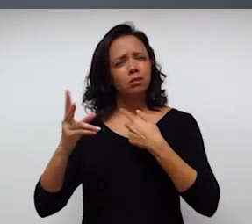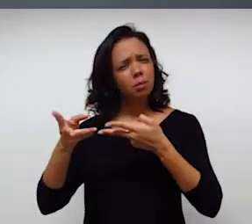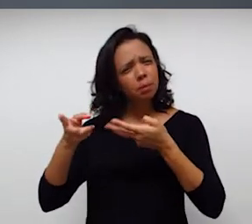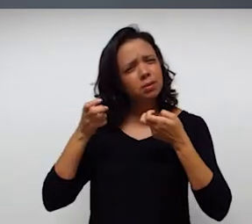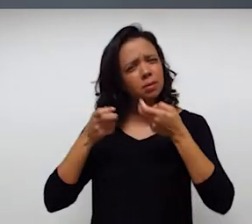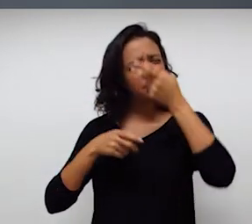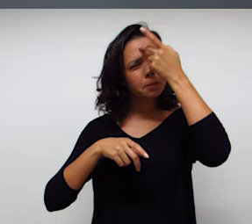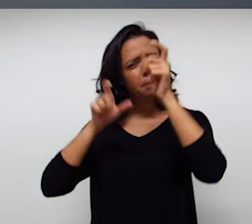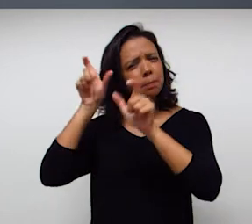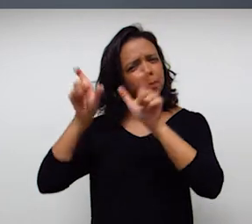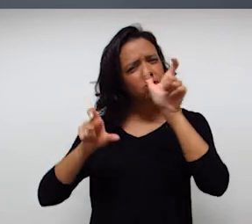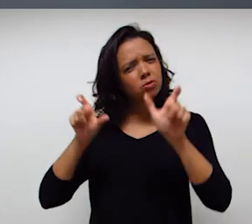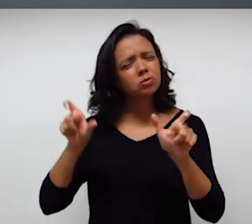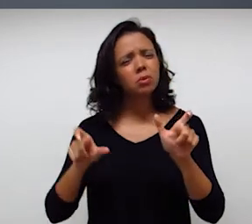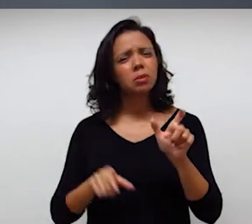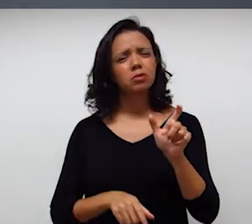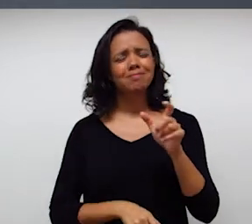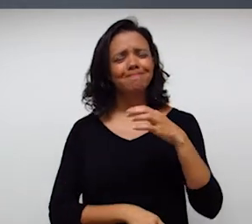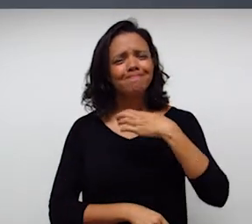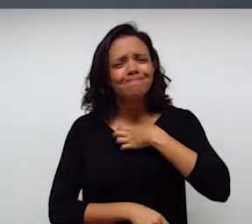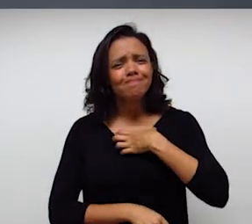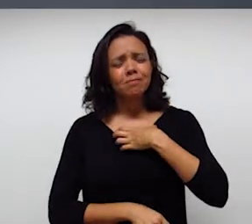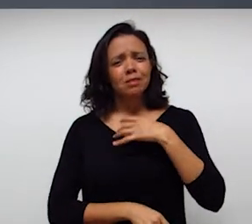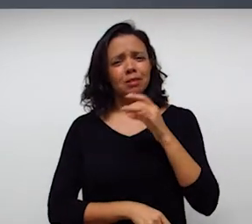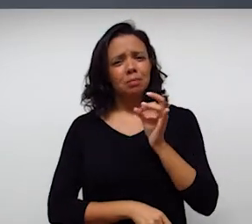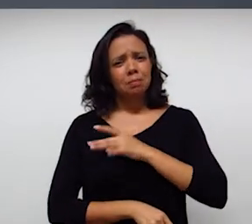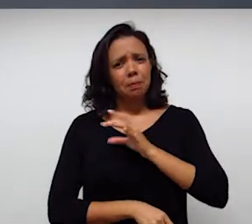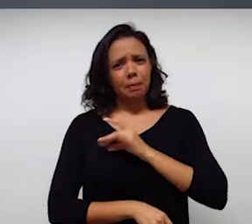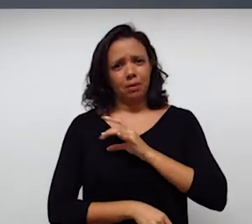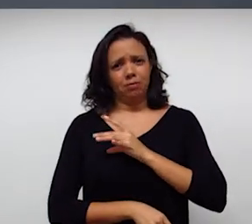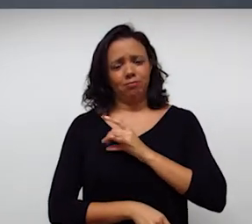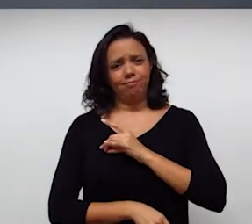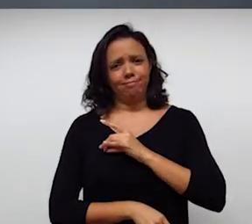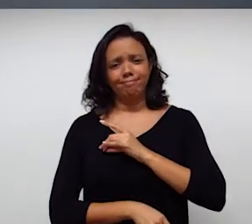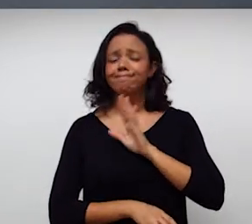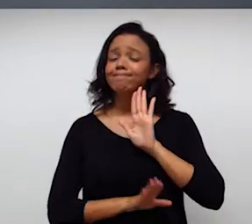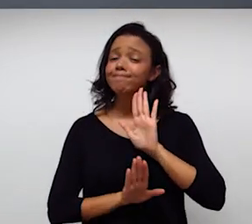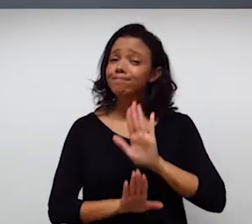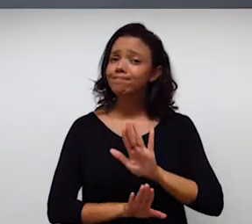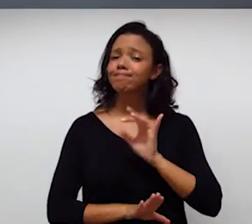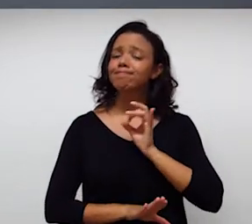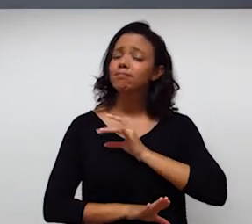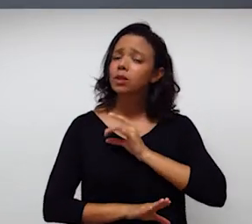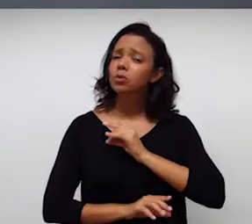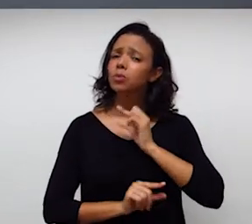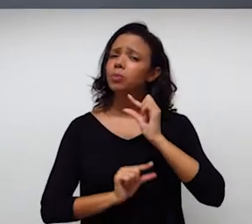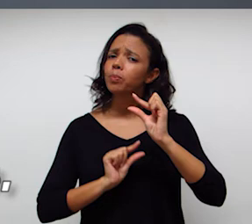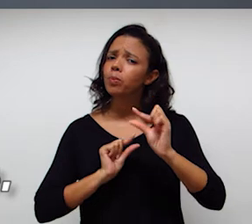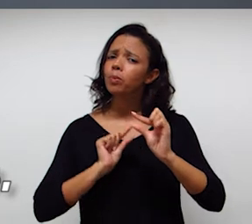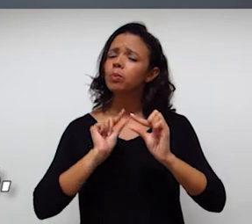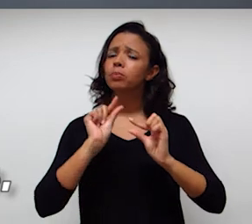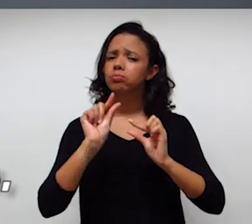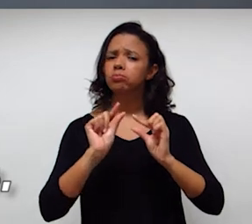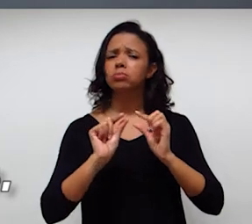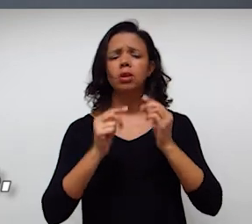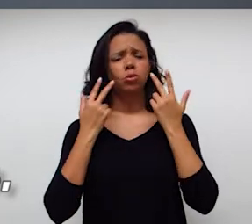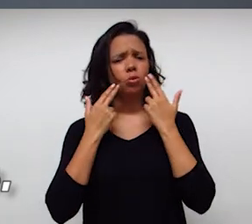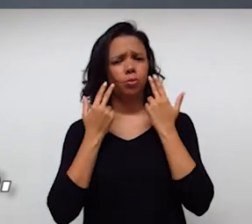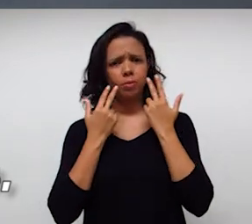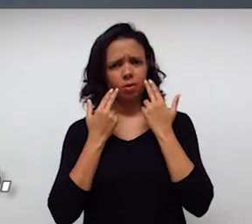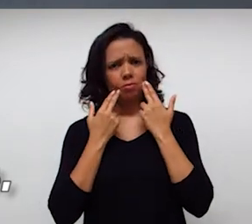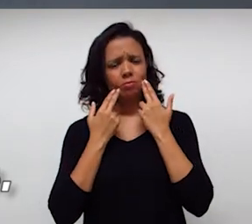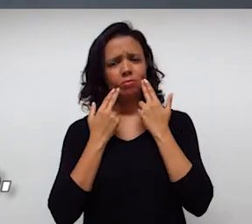medo. O medo em pequenas doses é algo normal, que ele serve